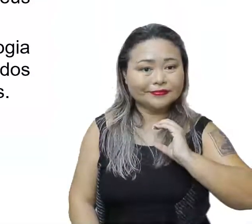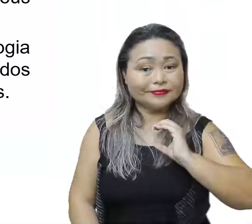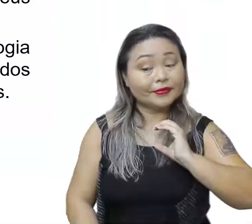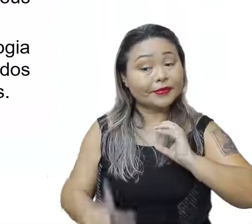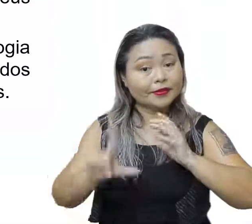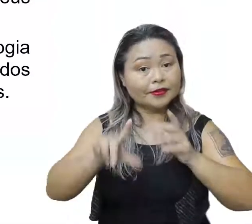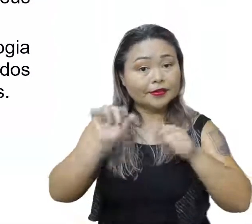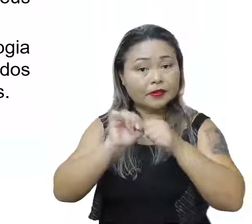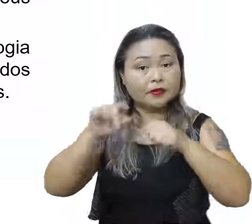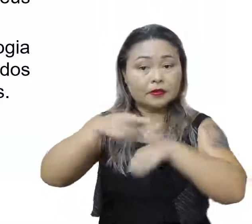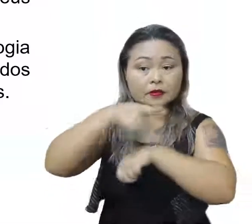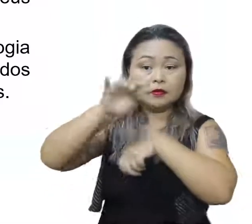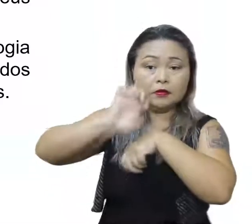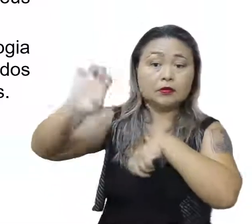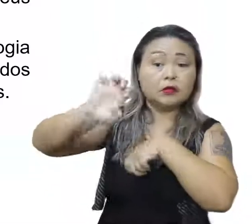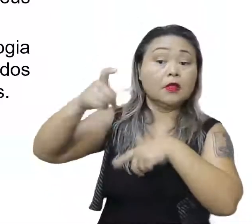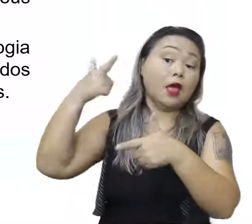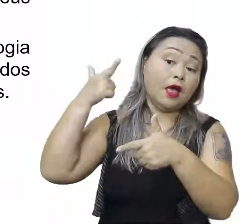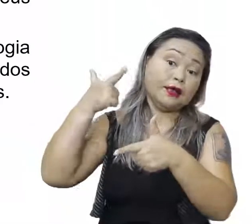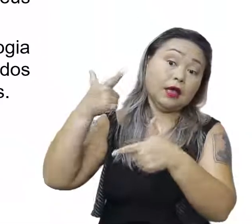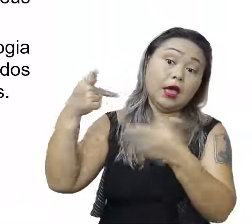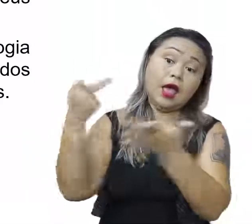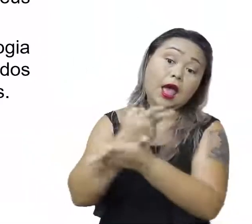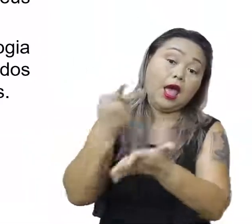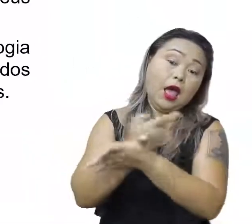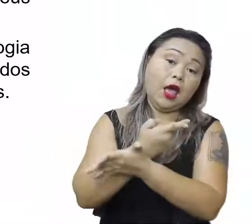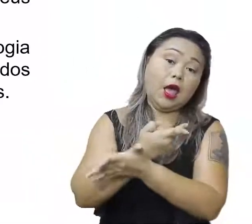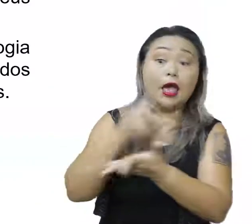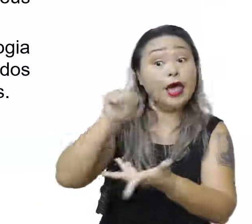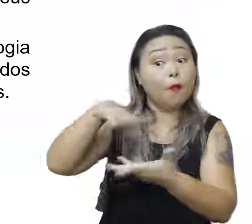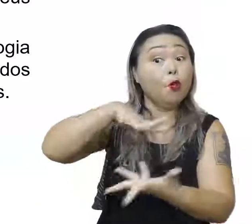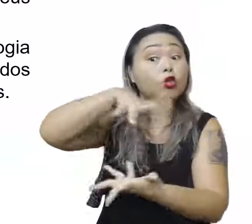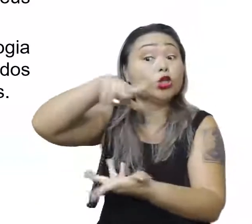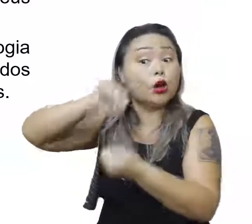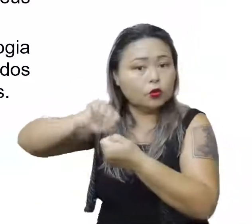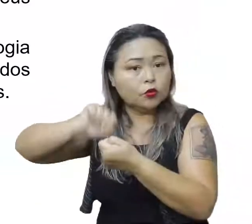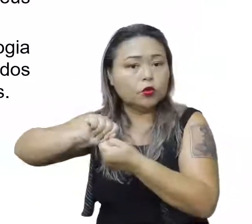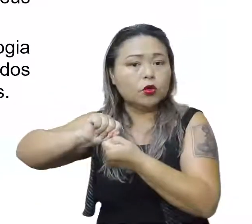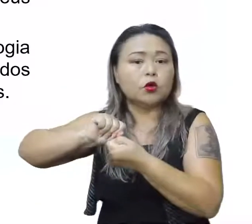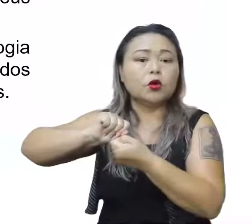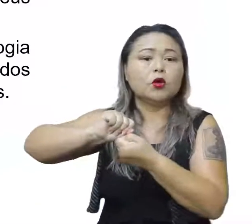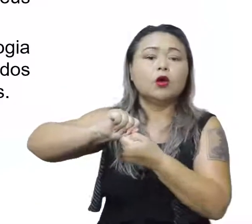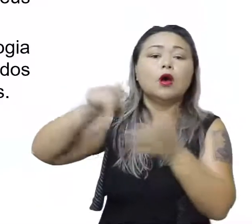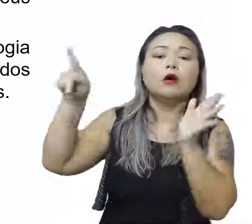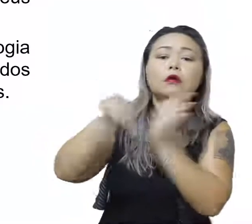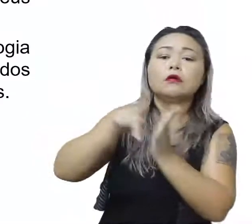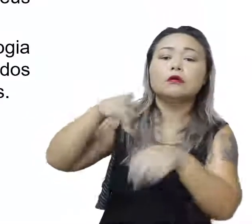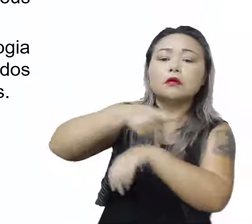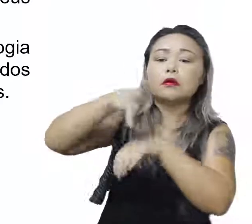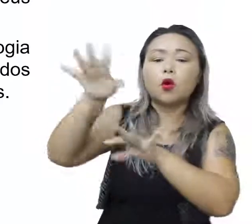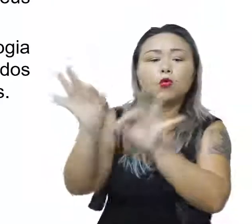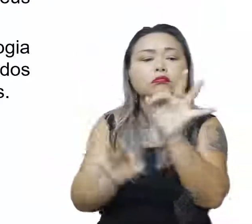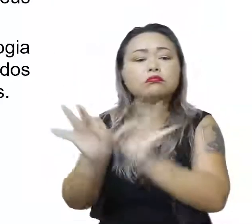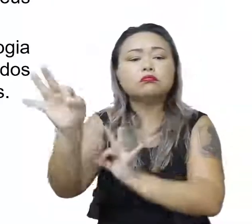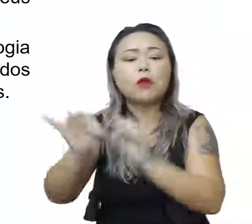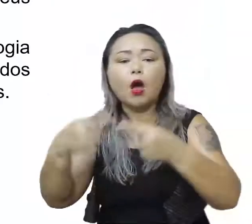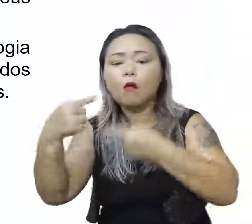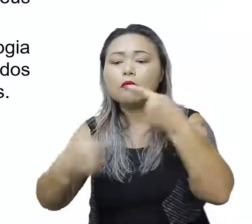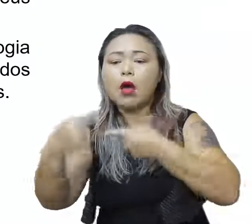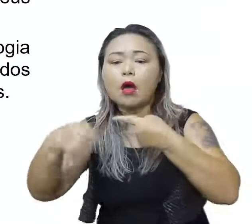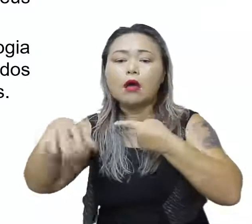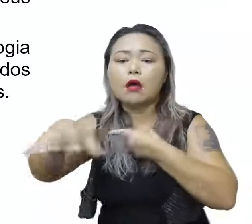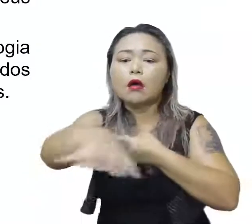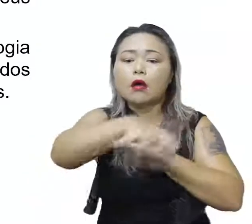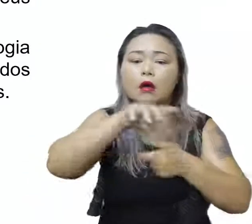Apenas para os países da Europa, já está errado aqui, é no mundial, apenas para os países que se organizaram politicamente